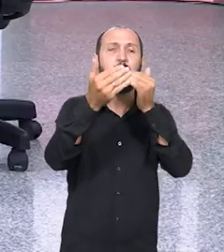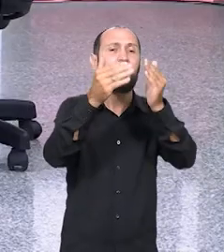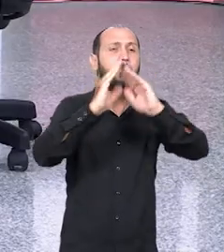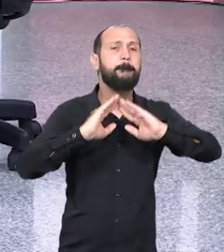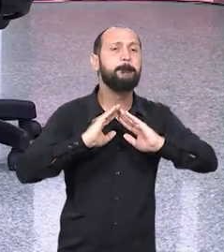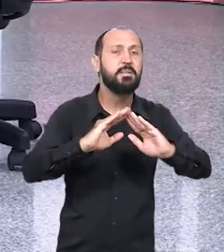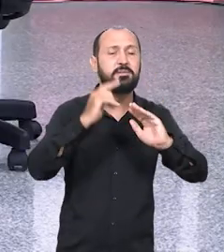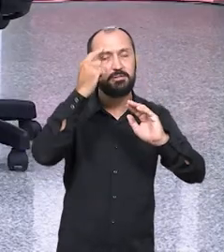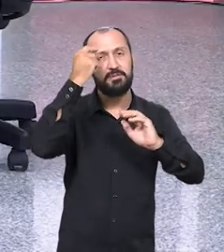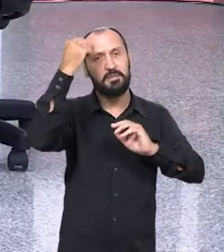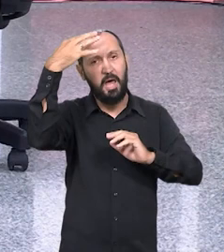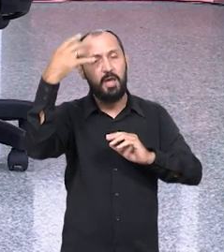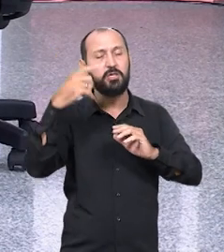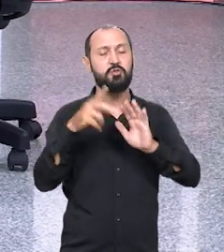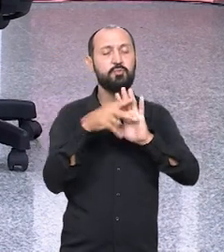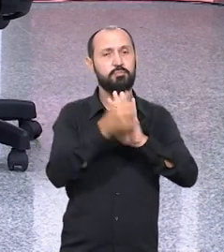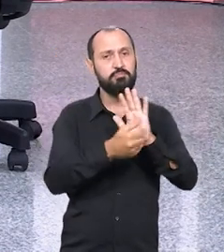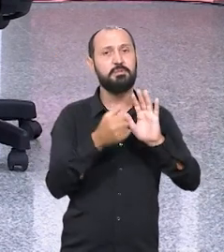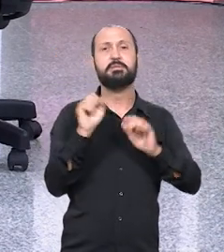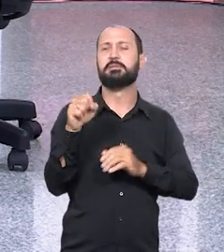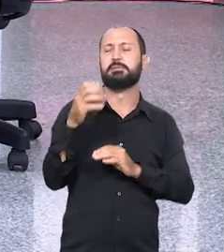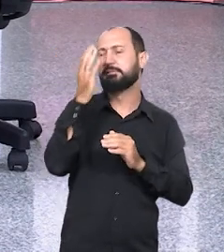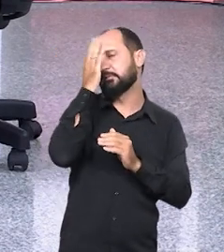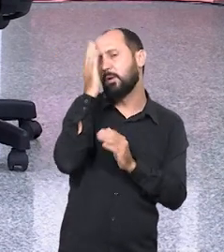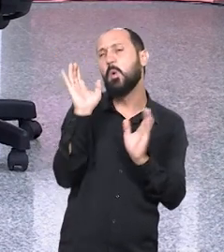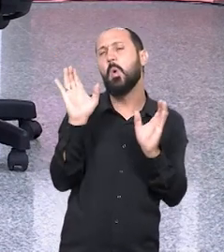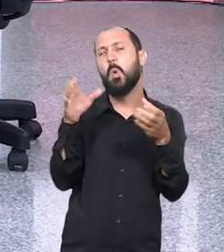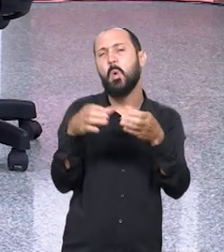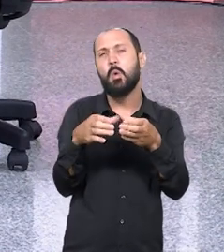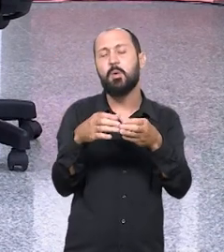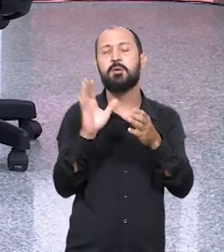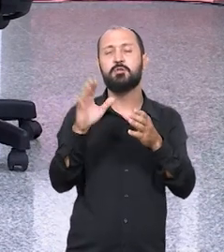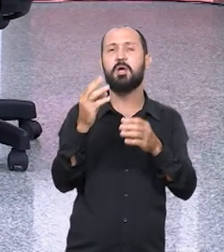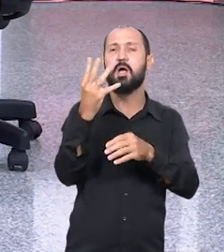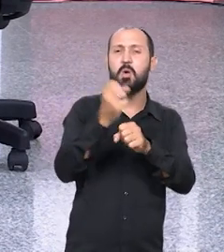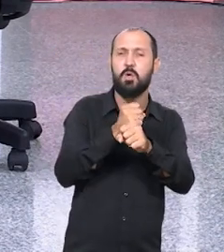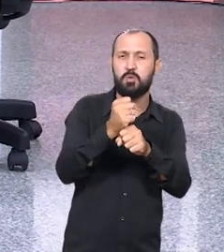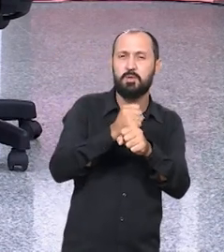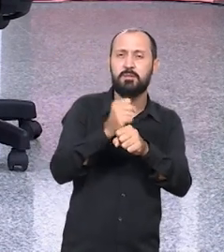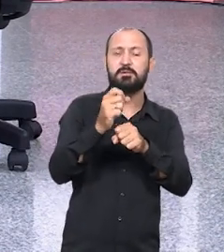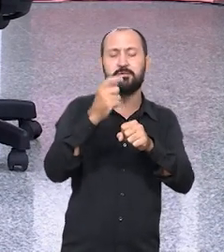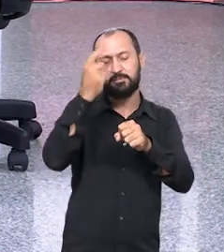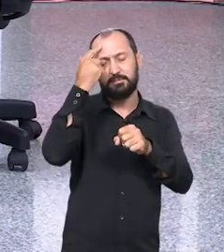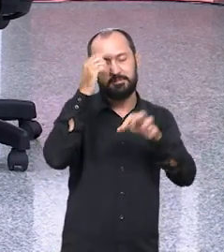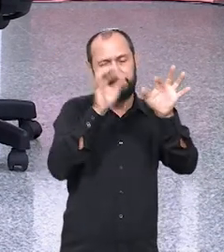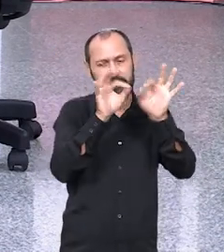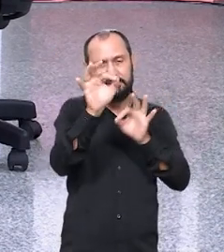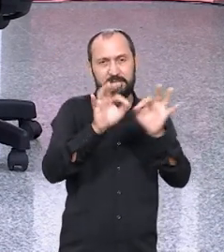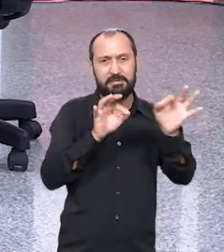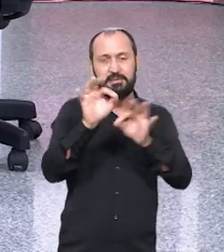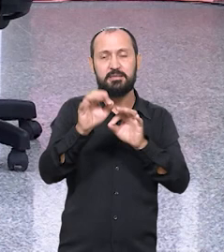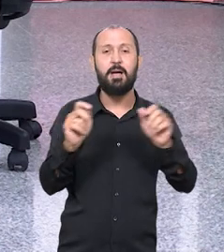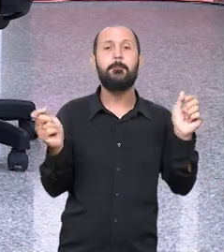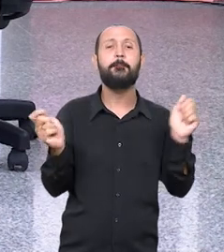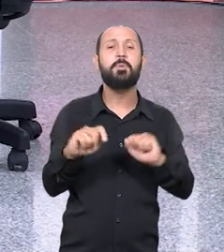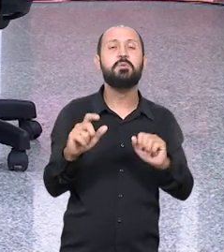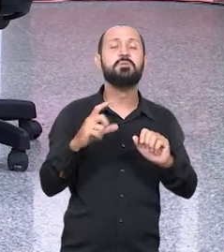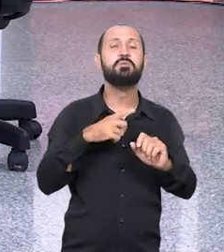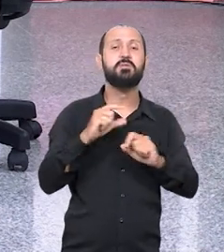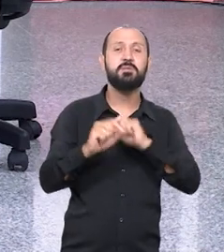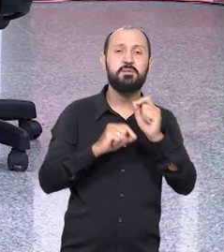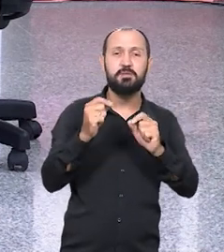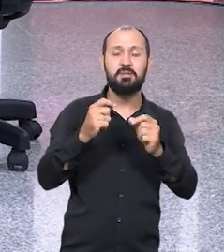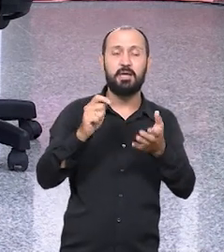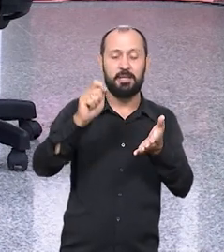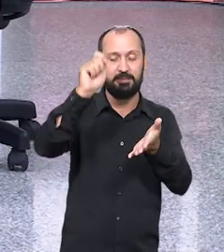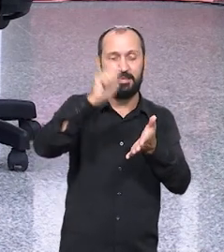solicitações, ideias de projetos. É claro que a nossa equipe, eu já venho há quatro anos imaginando essa possibilidade